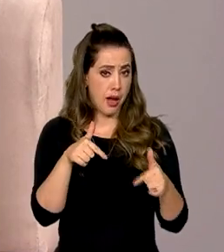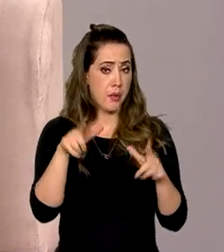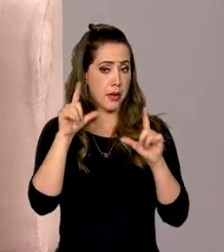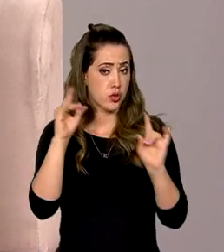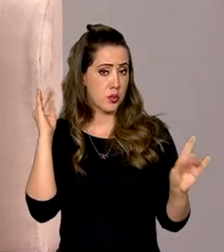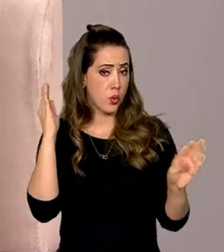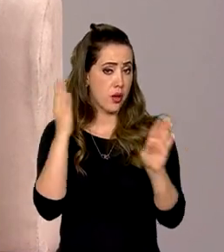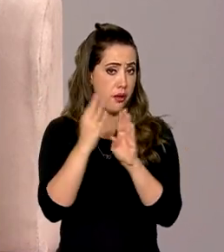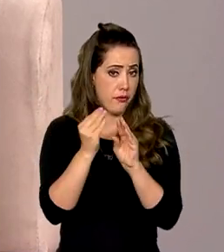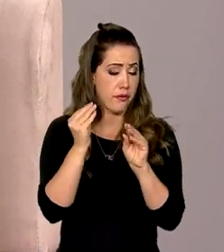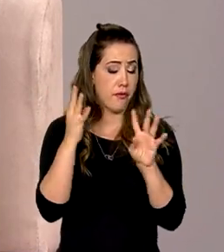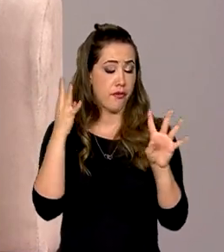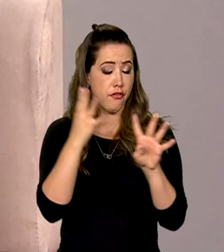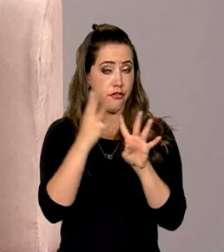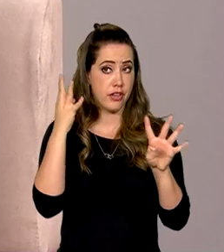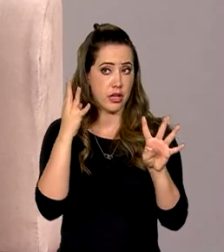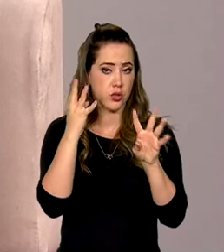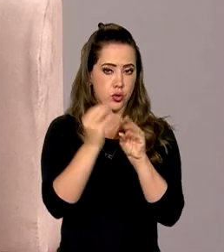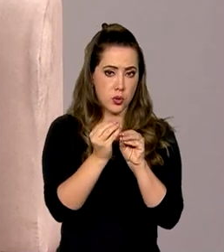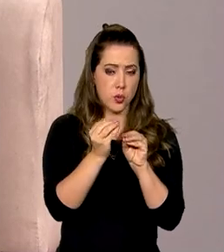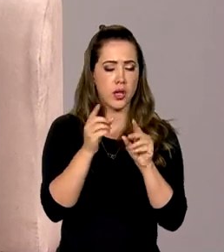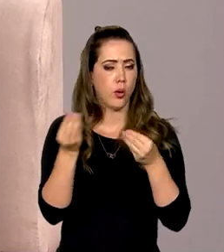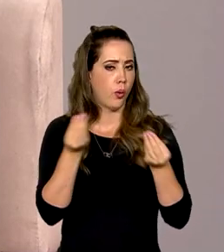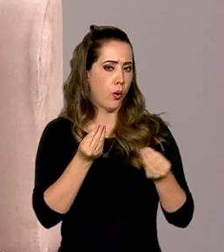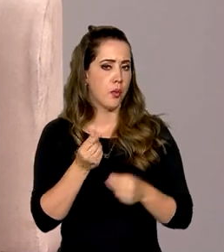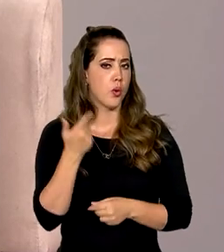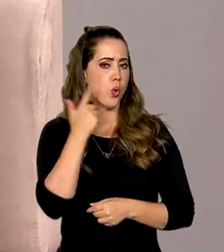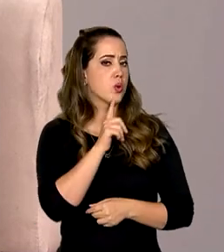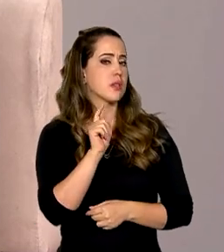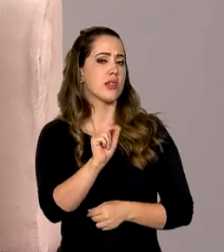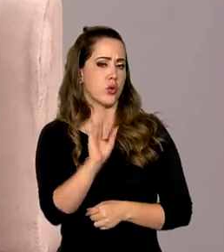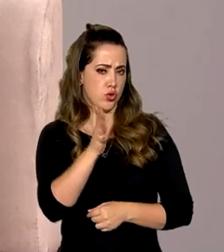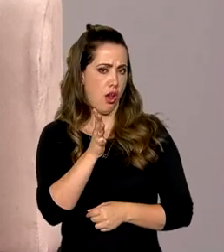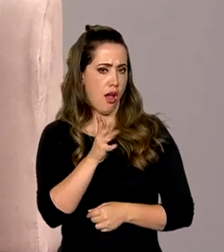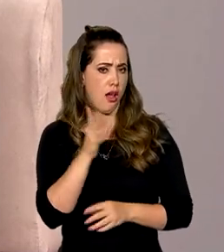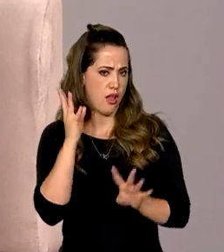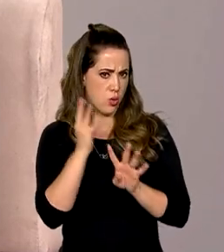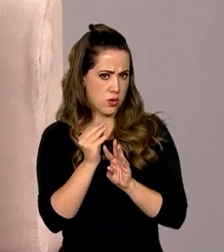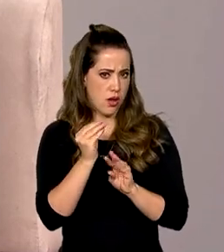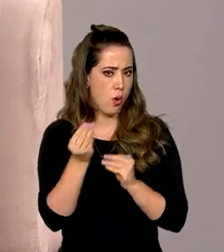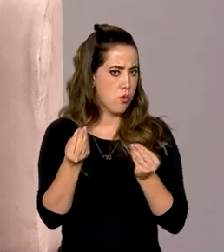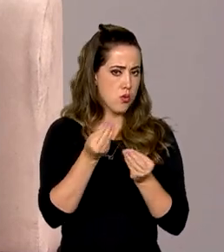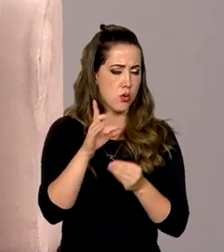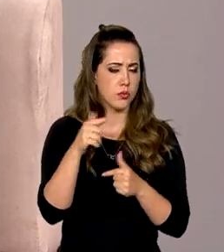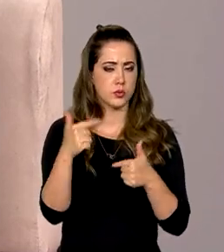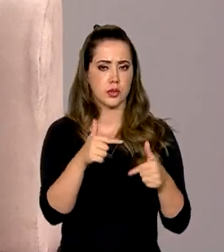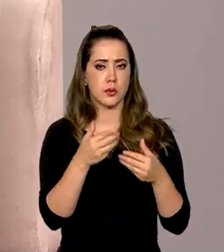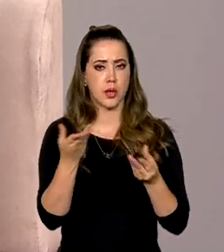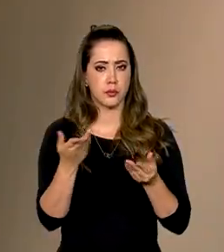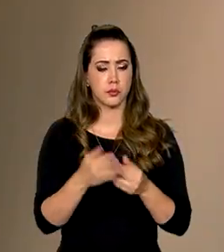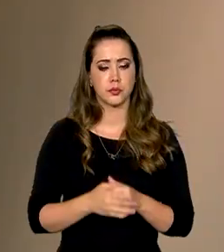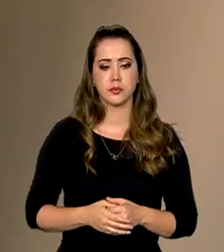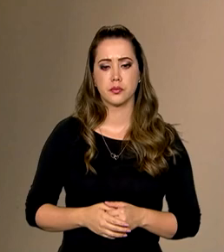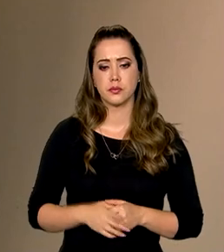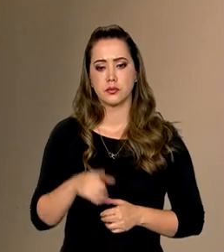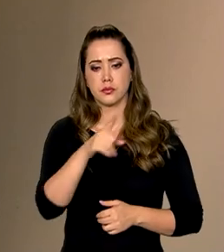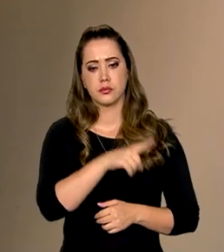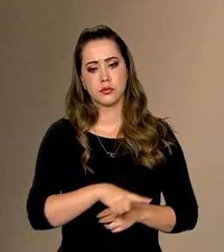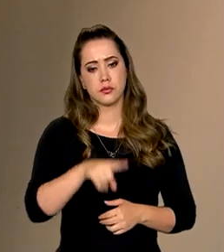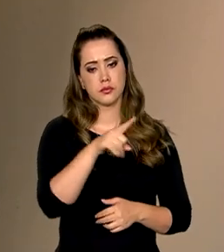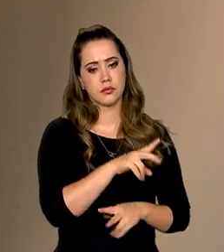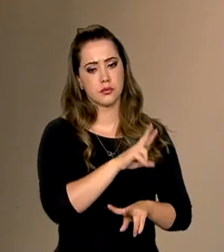resultados já alcançados assim em poucas semanas de atividade aí da força-tarefa. Roberto, isso é uma